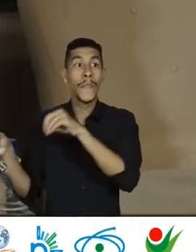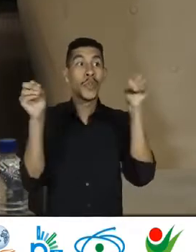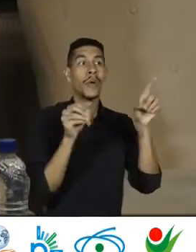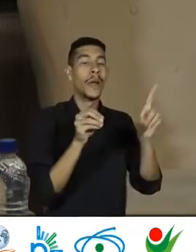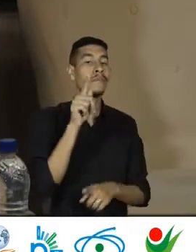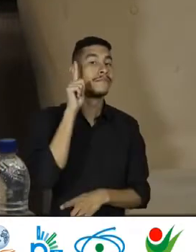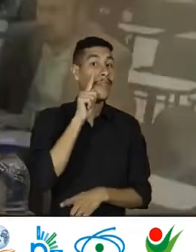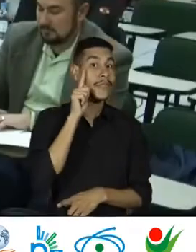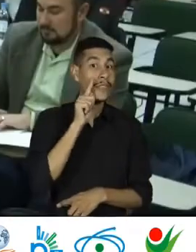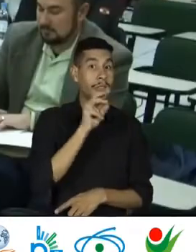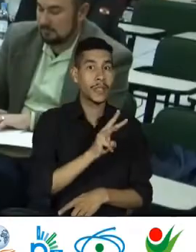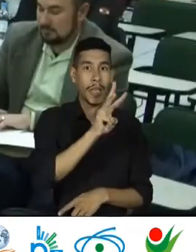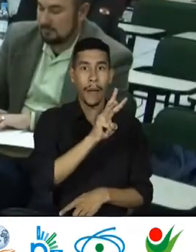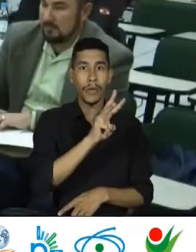Oden